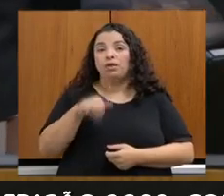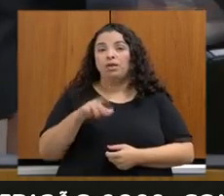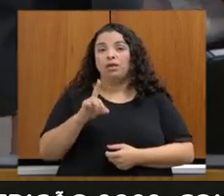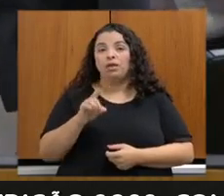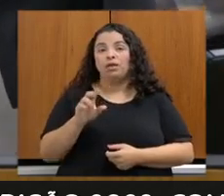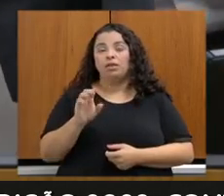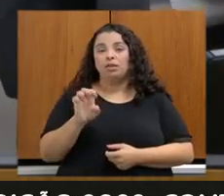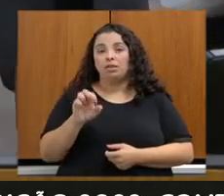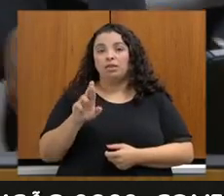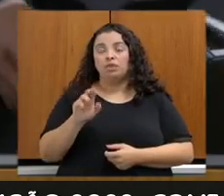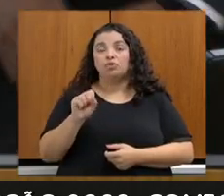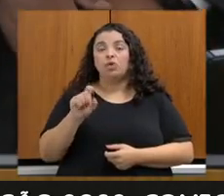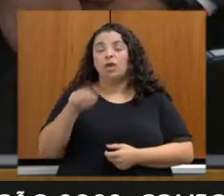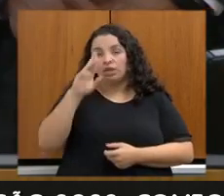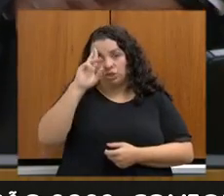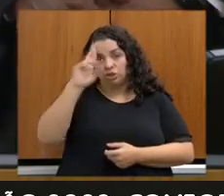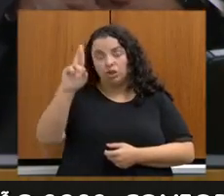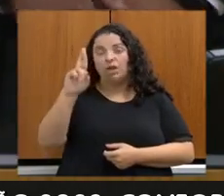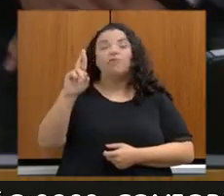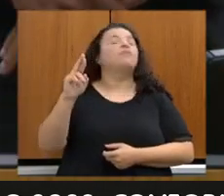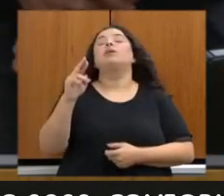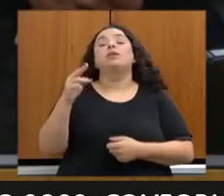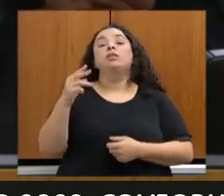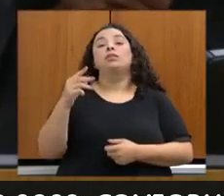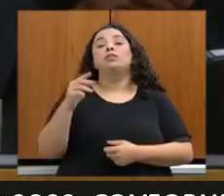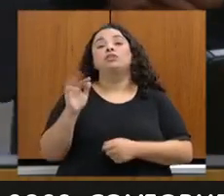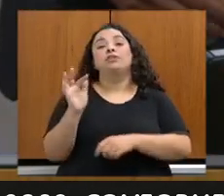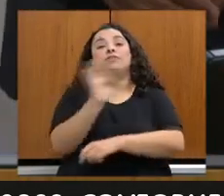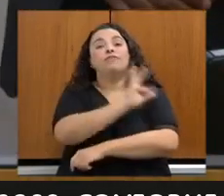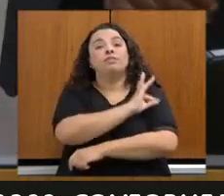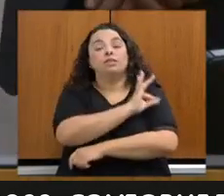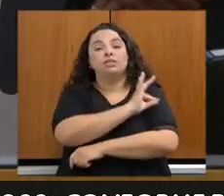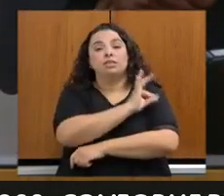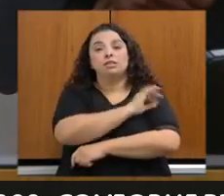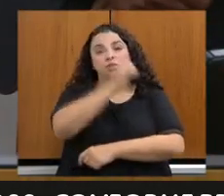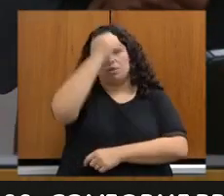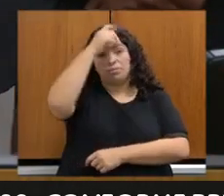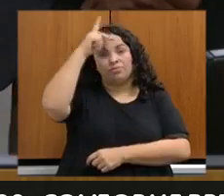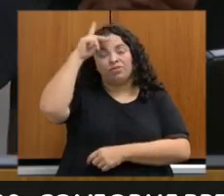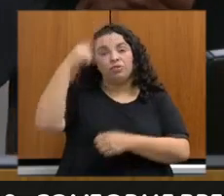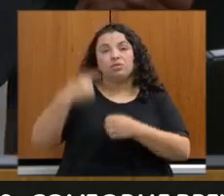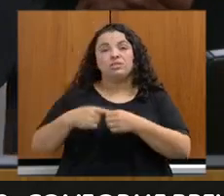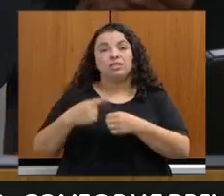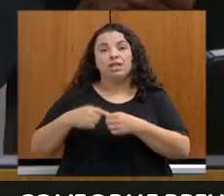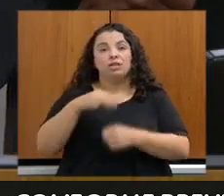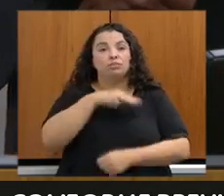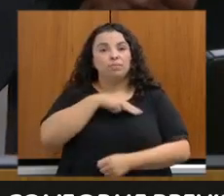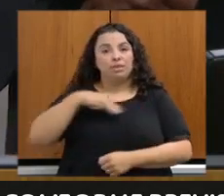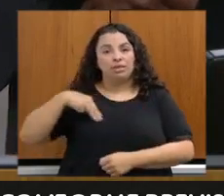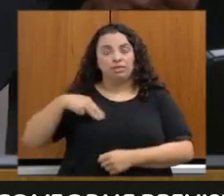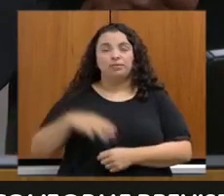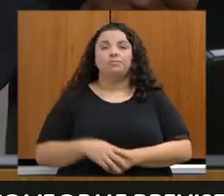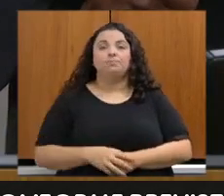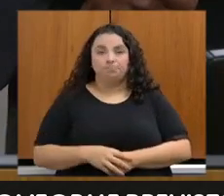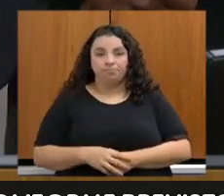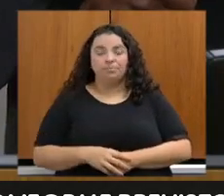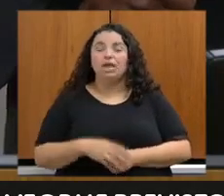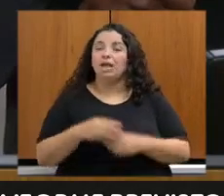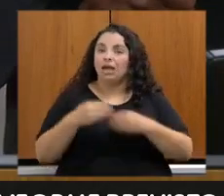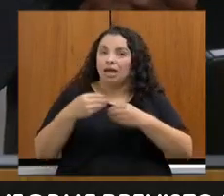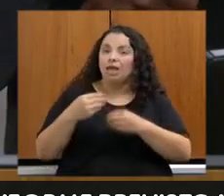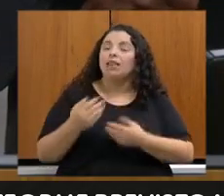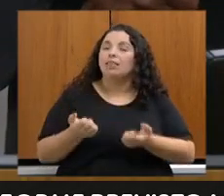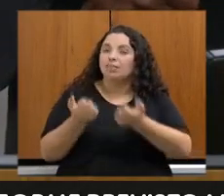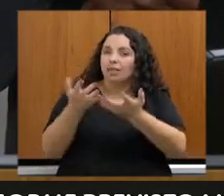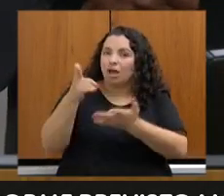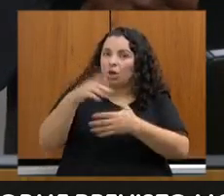de fiscalização da Prefeitura de Mariana. Levo aqui os meus cumprimentos ao nosso querido